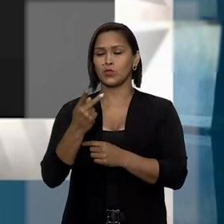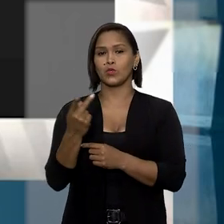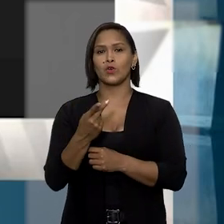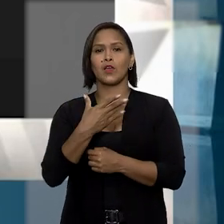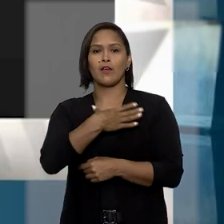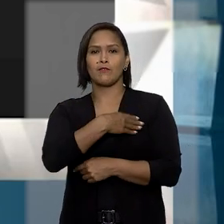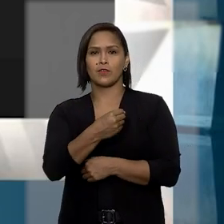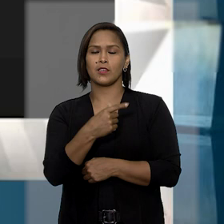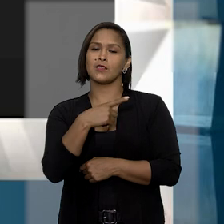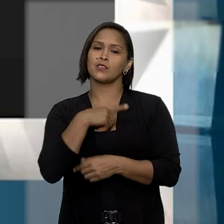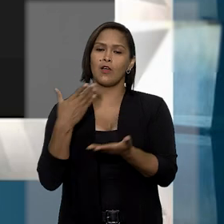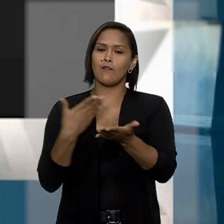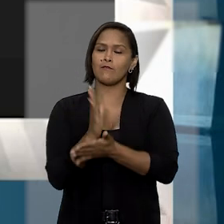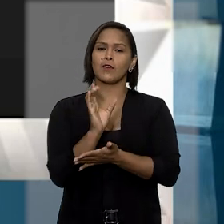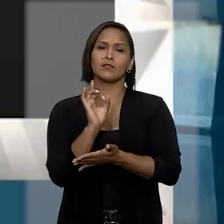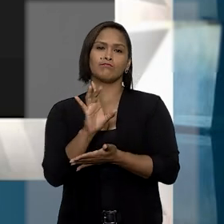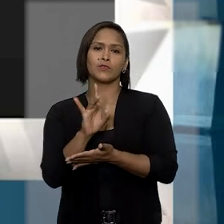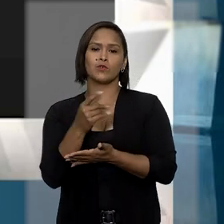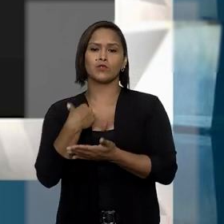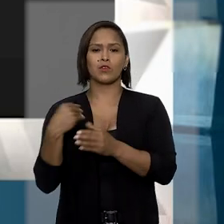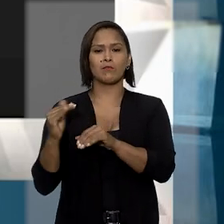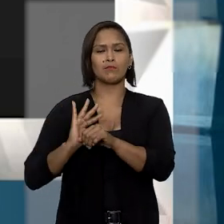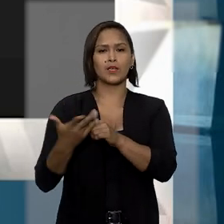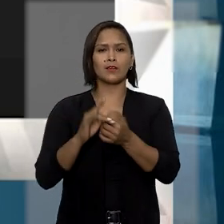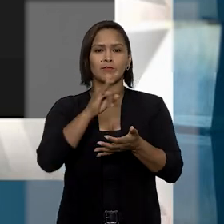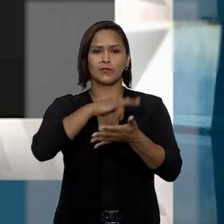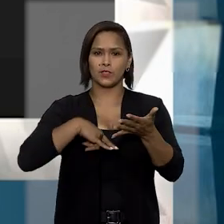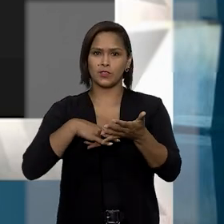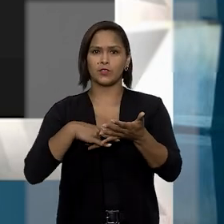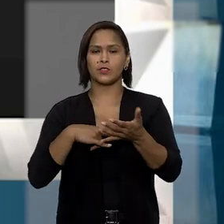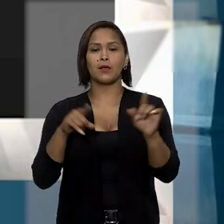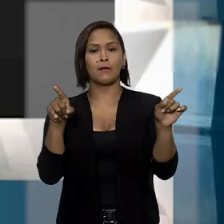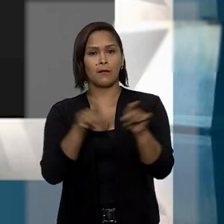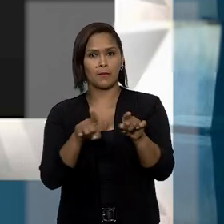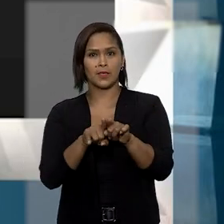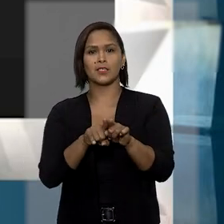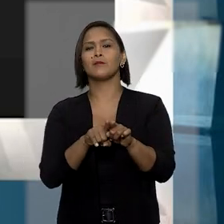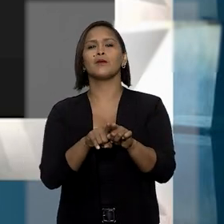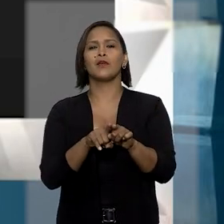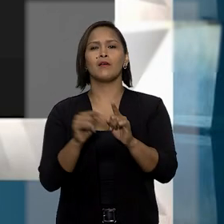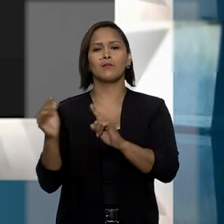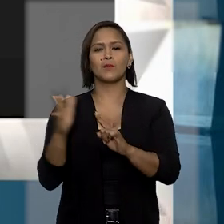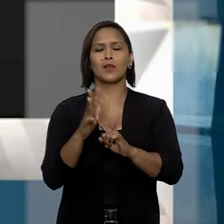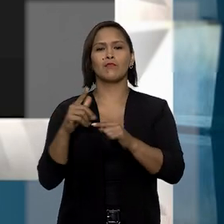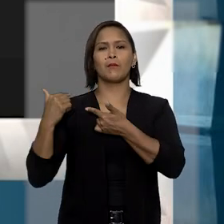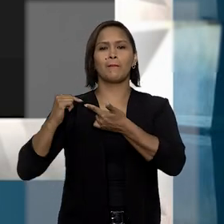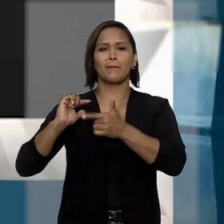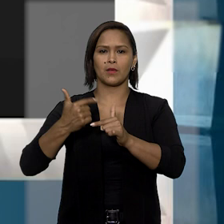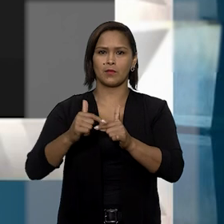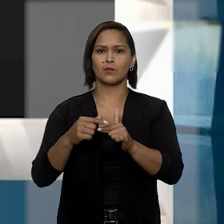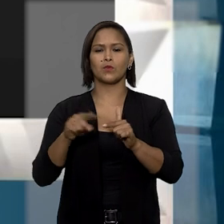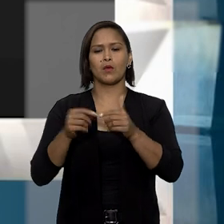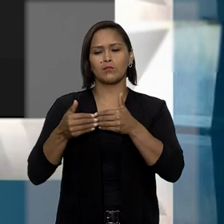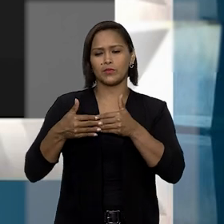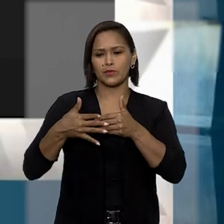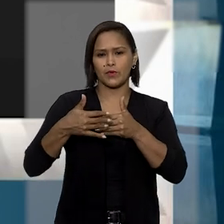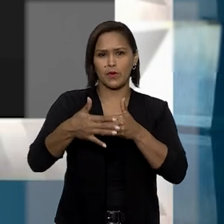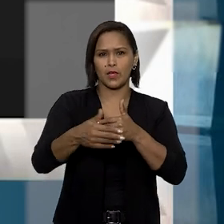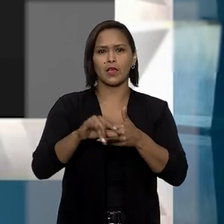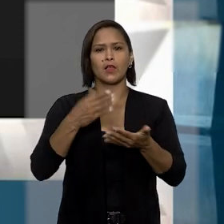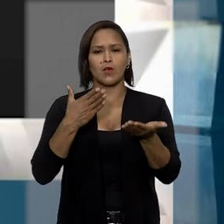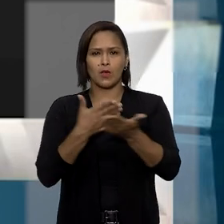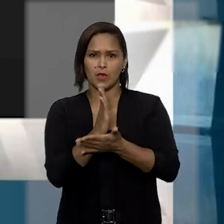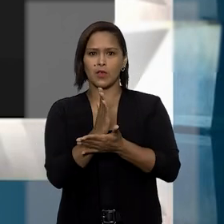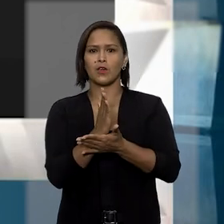de filiação vale não apenas para efeitos registrais, mas também para os efeitos patrimoniais decorrentes do